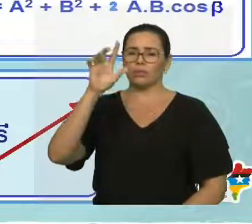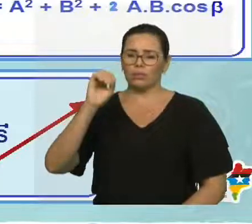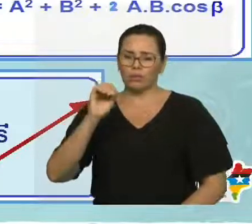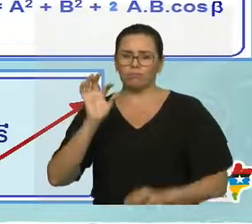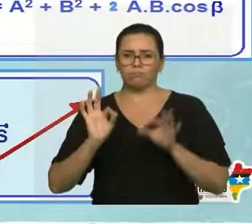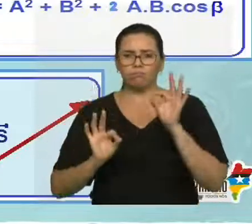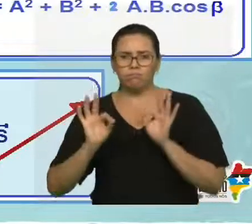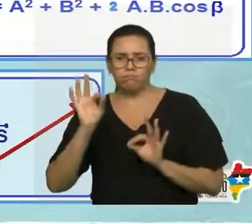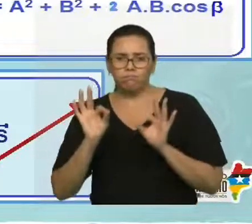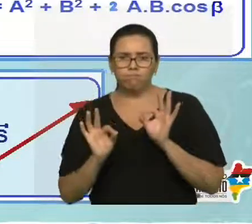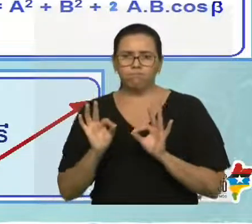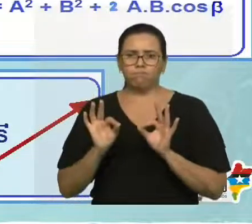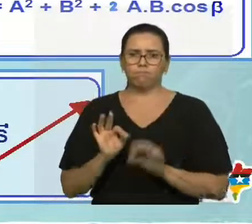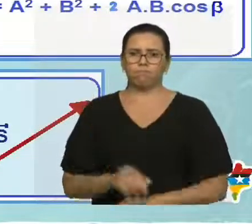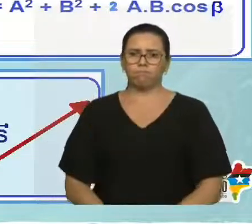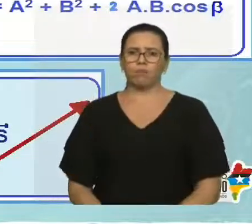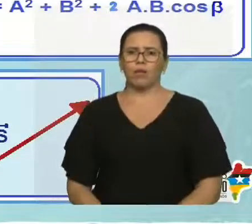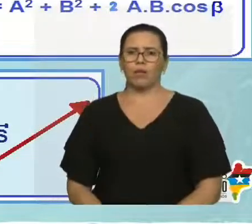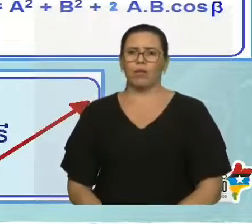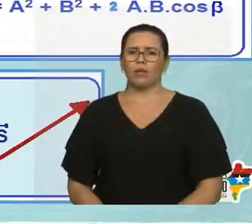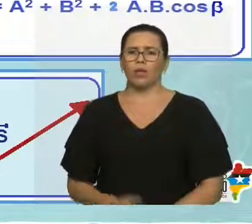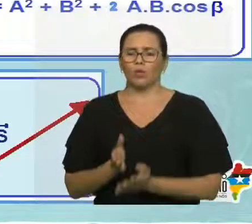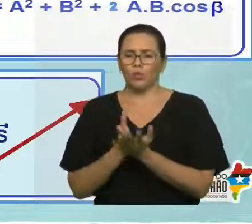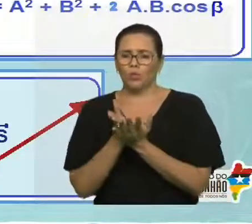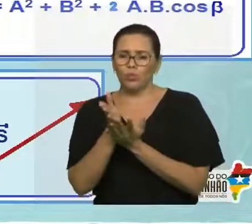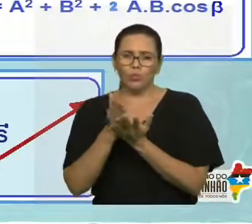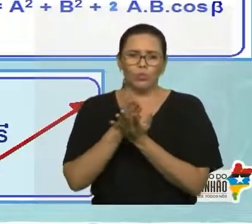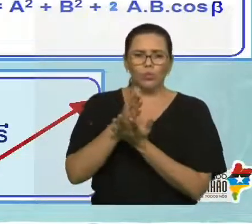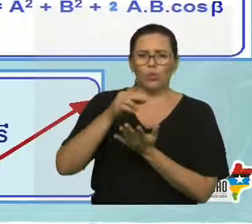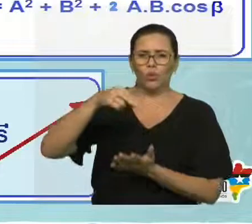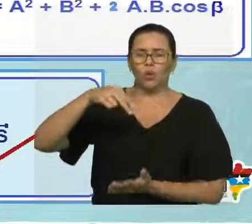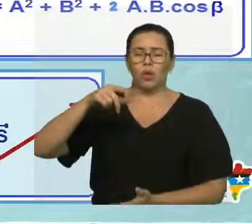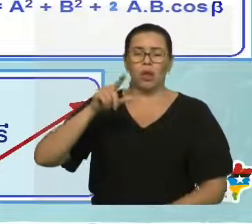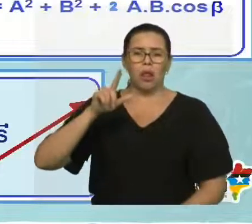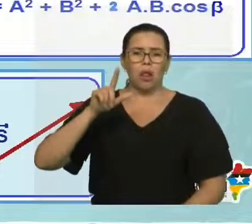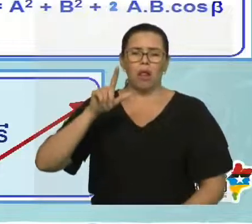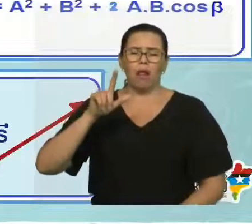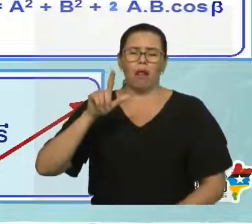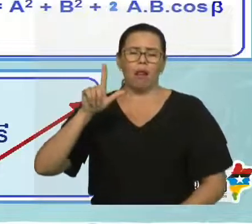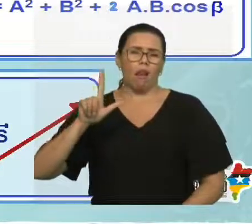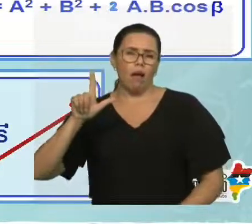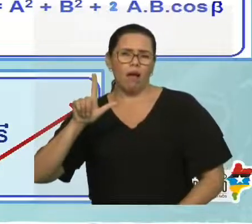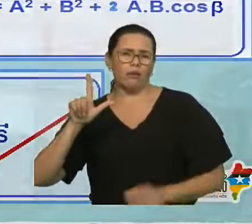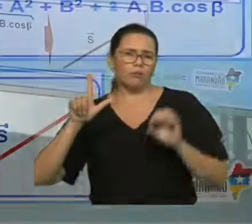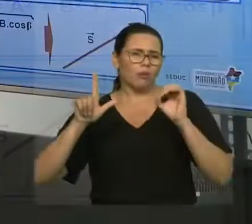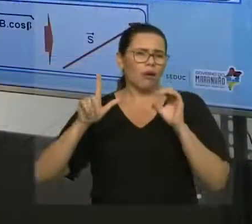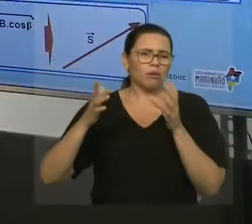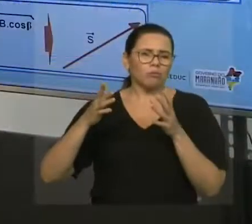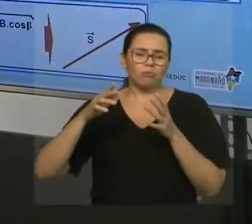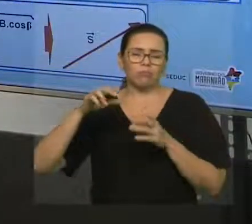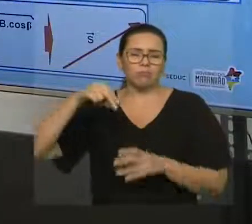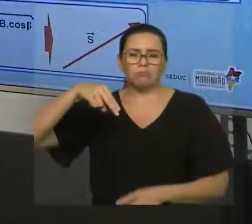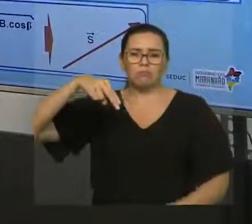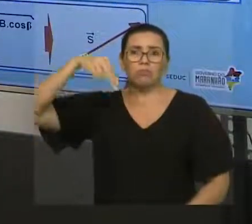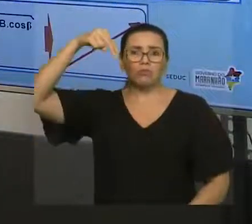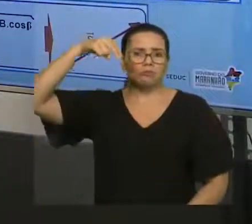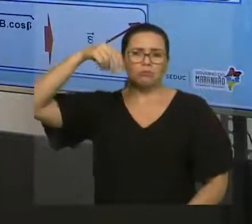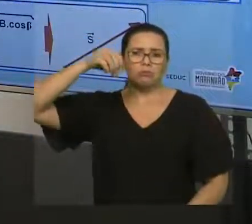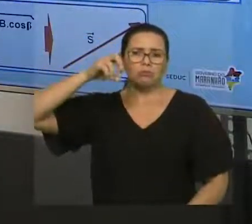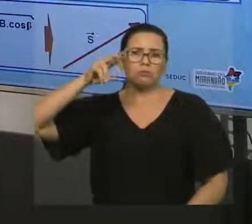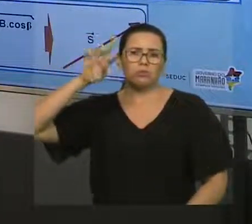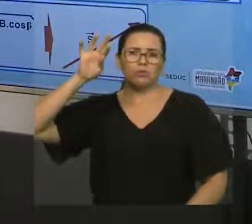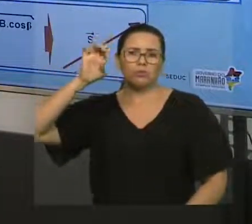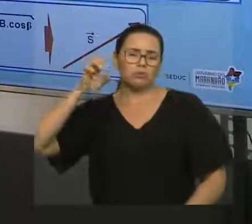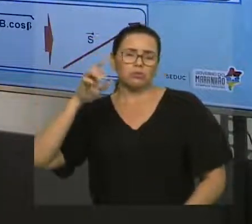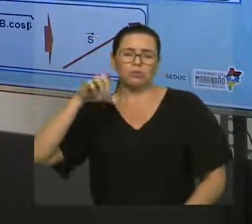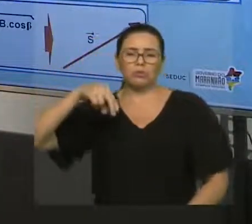sentido nordeste. Tanto aqui para leste, para norte. Então, eu tenho o sentido nordeste. Então, está caracterizado esse